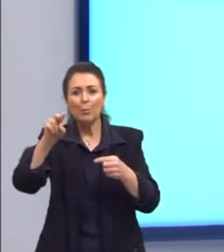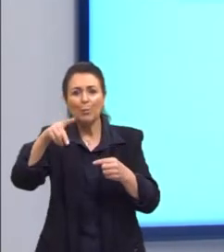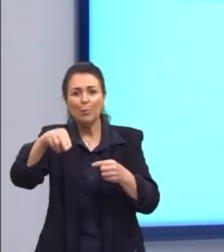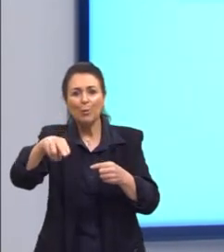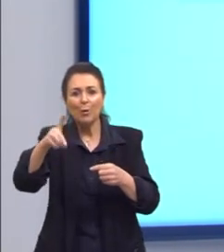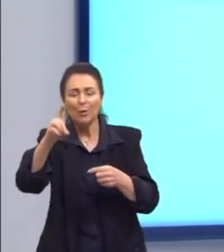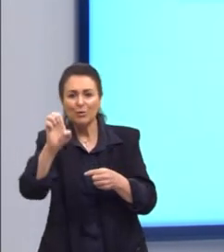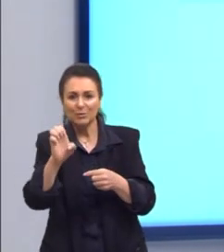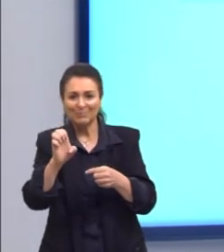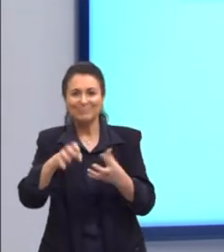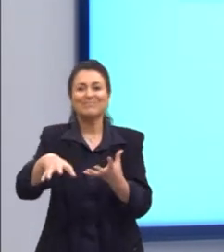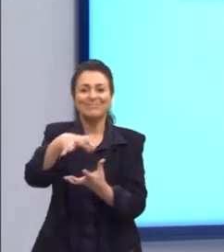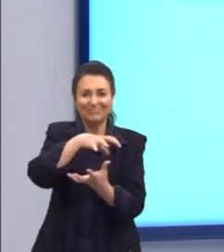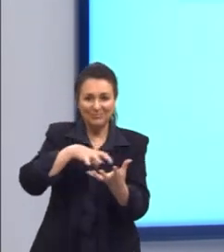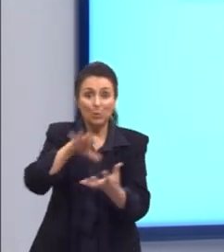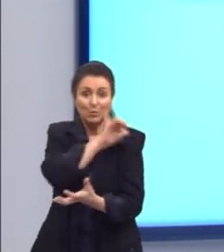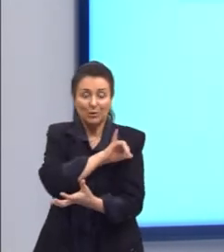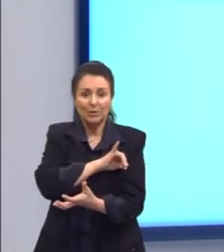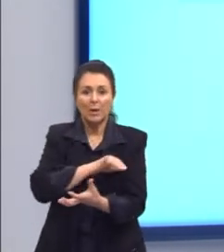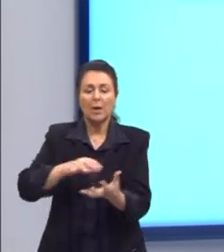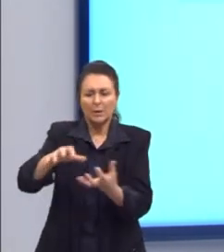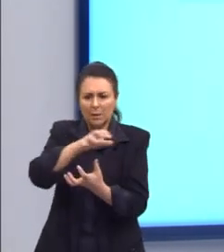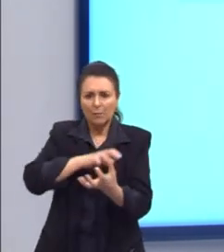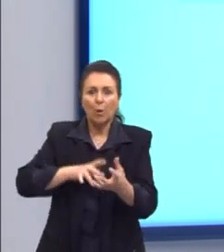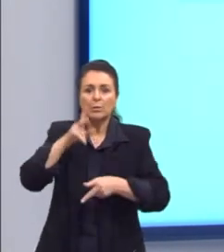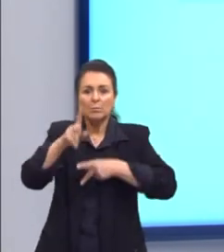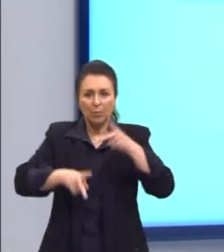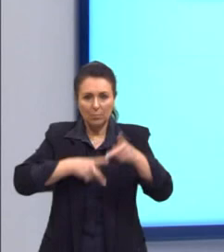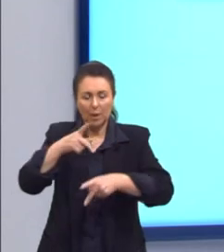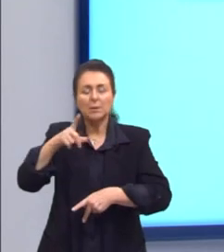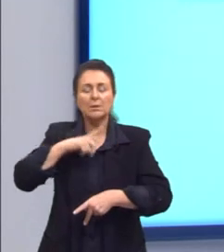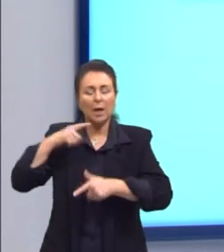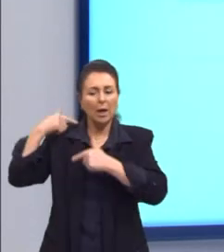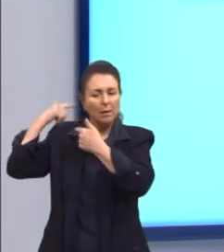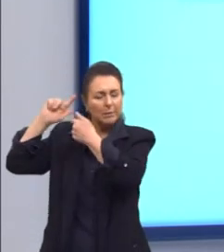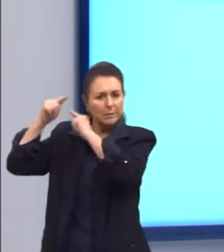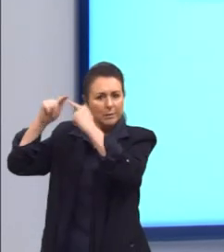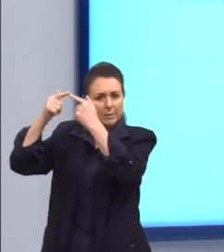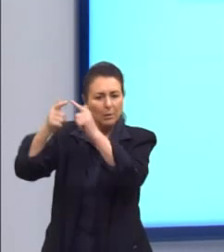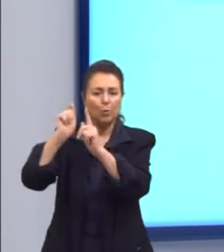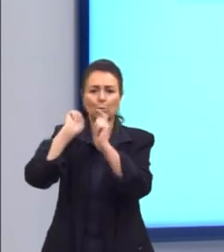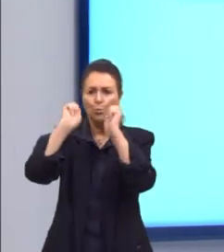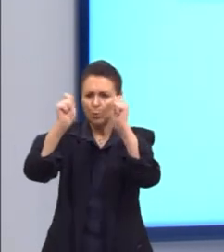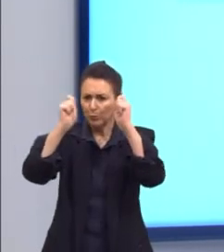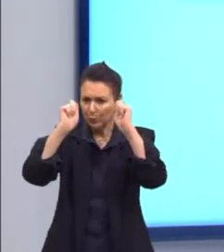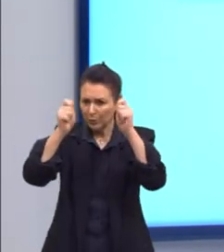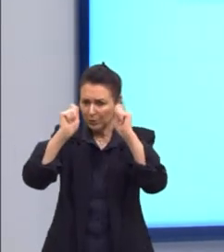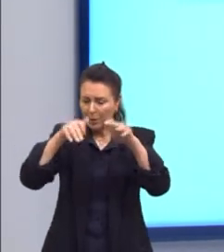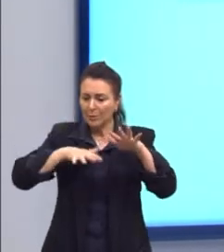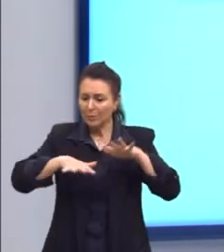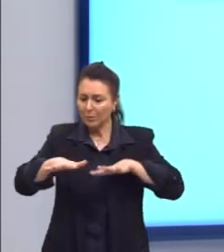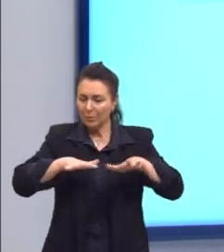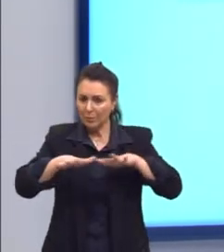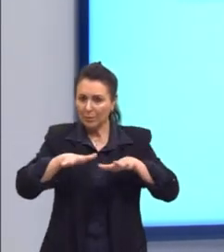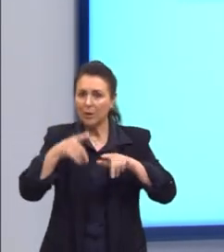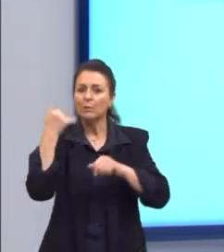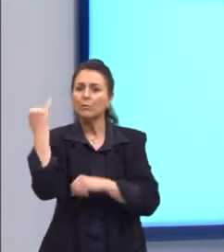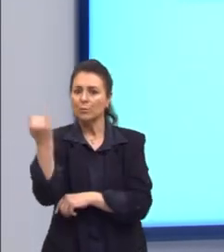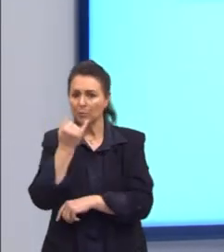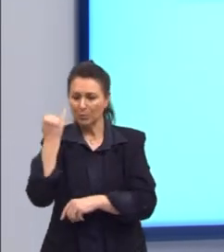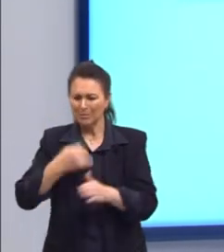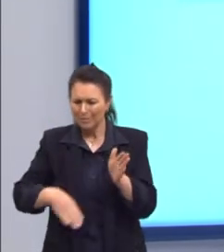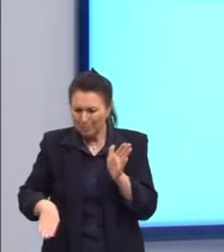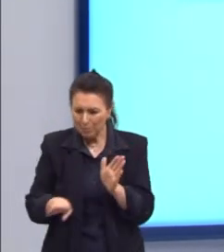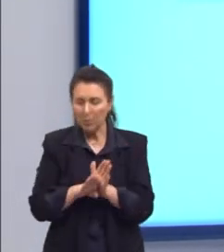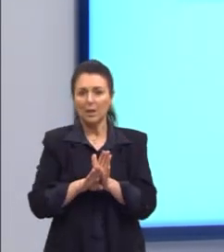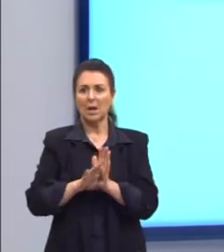revoltas populares, que o nosso país tem essa tradição dos protestos, e que eles foram muito importantes, então, para bloquear um